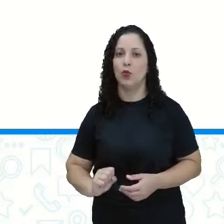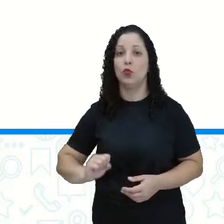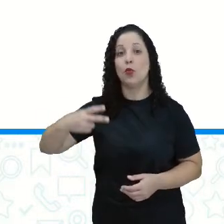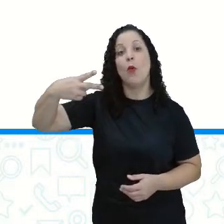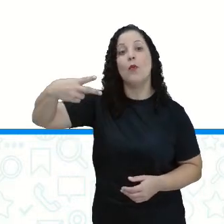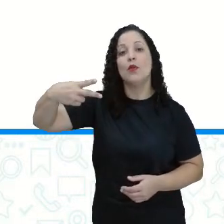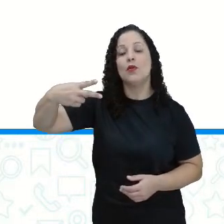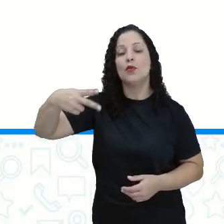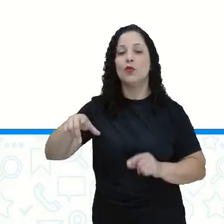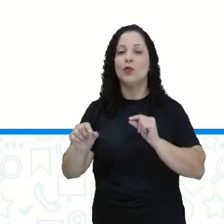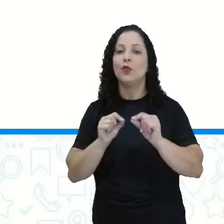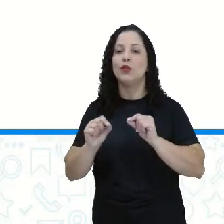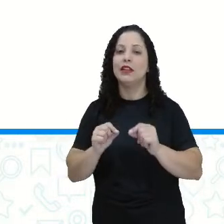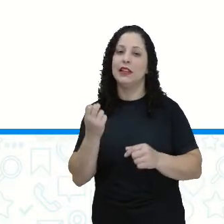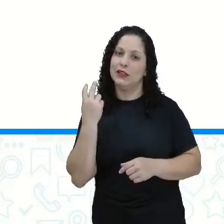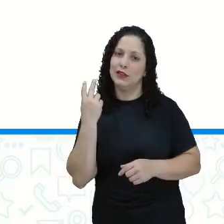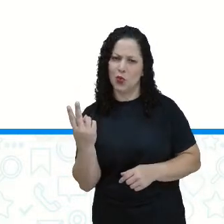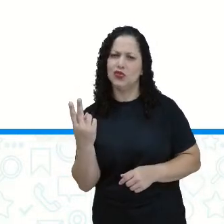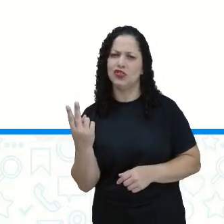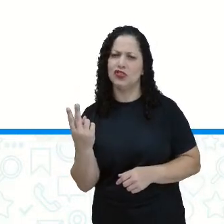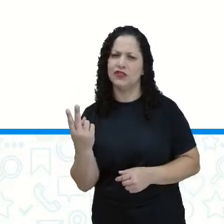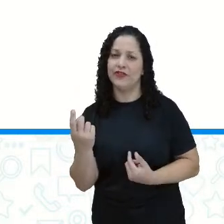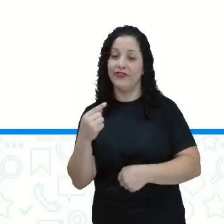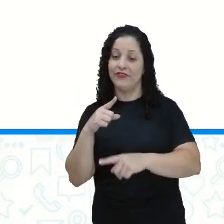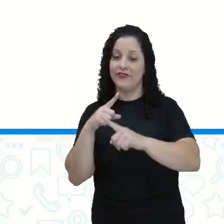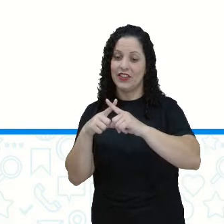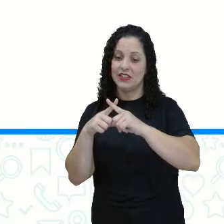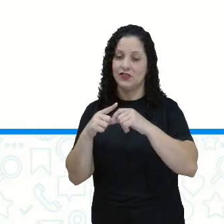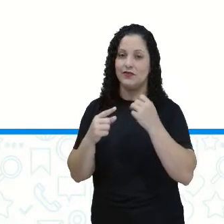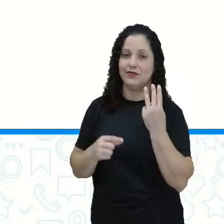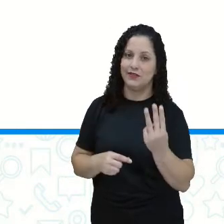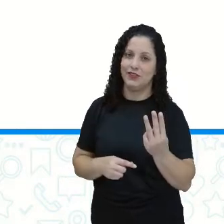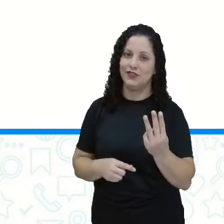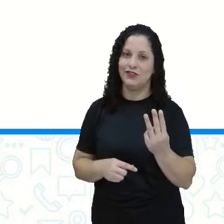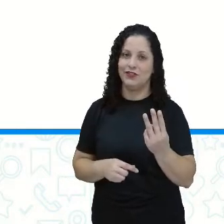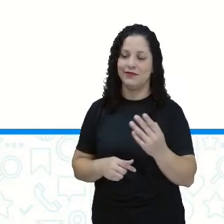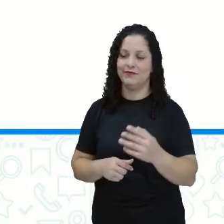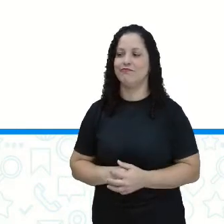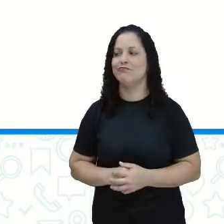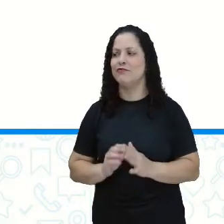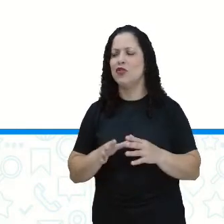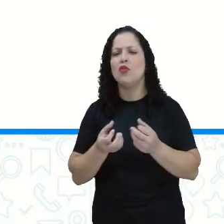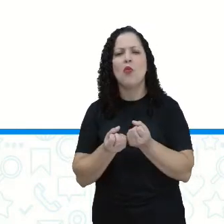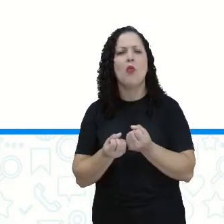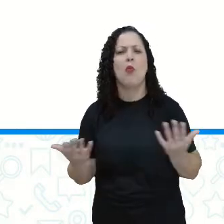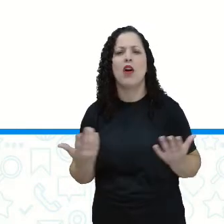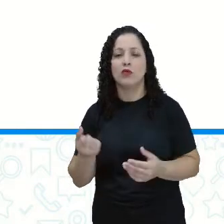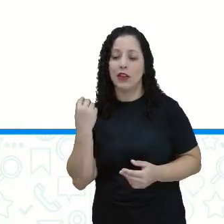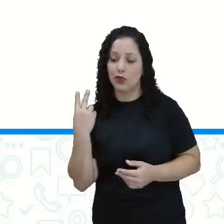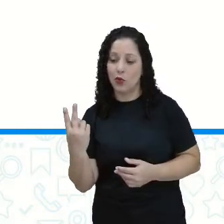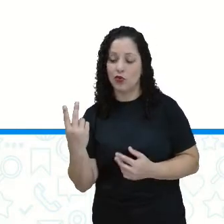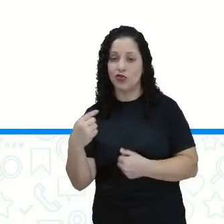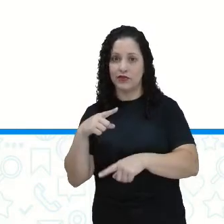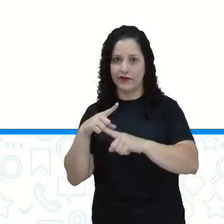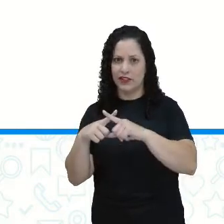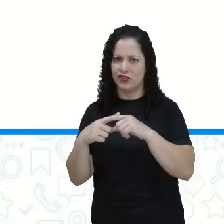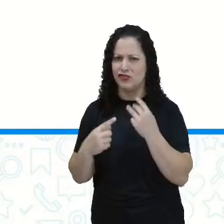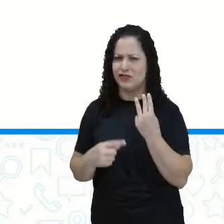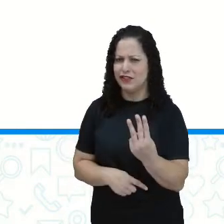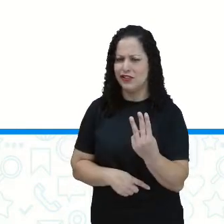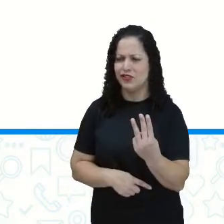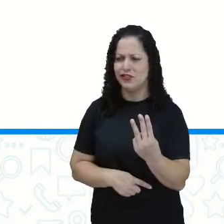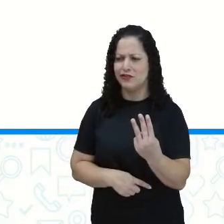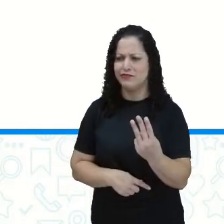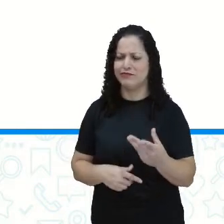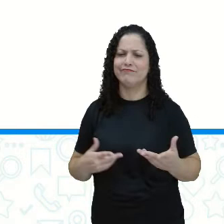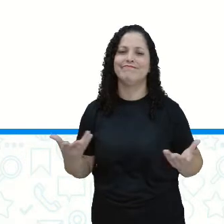Dobro é o mesmo que dois. Duas vezes três. E quanto é duas vezes três? É a mesma coisa